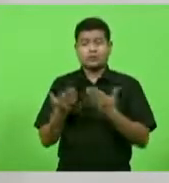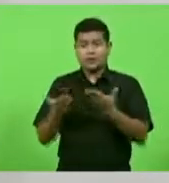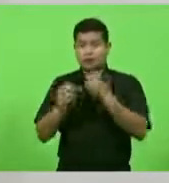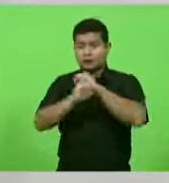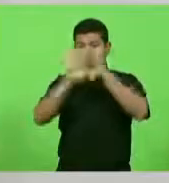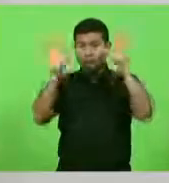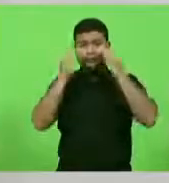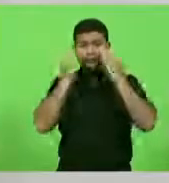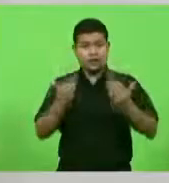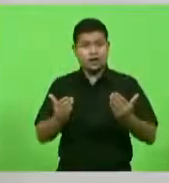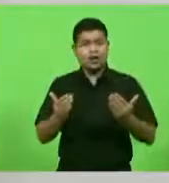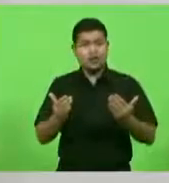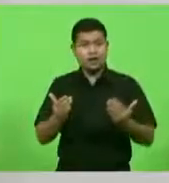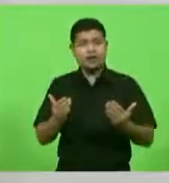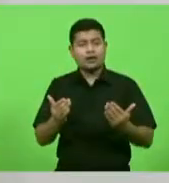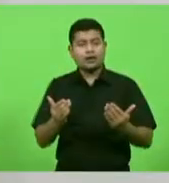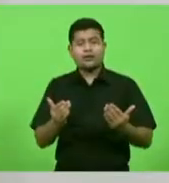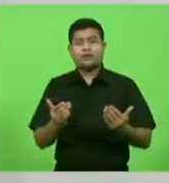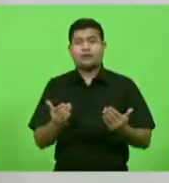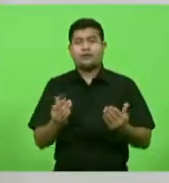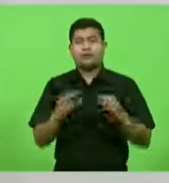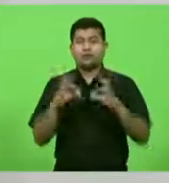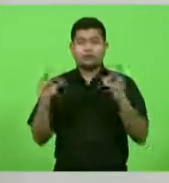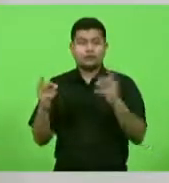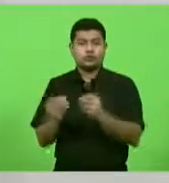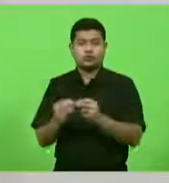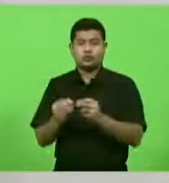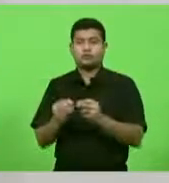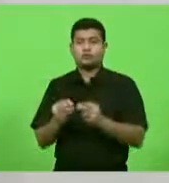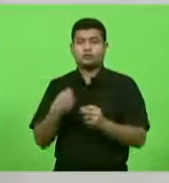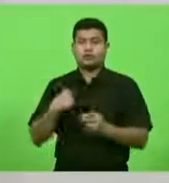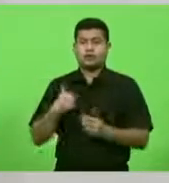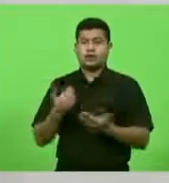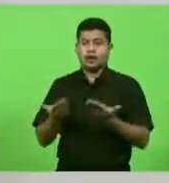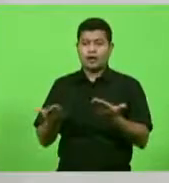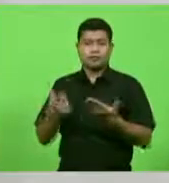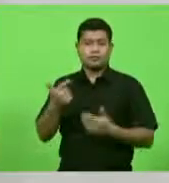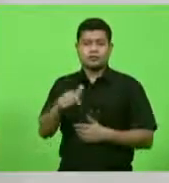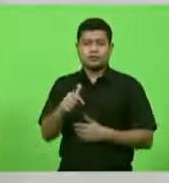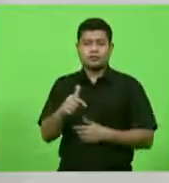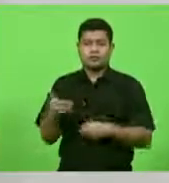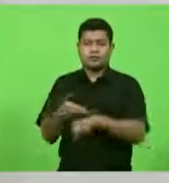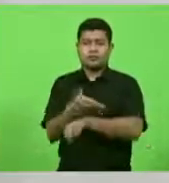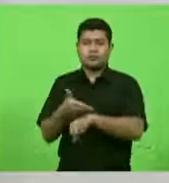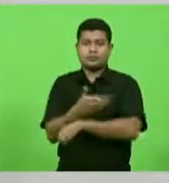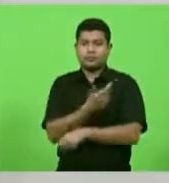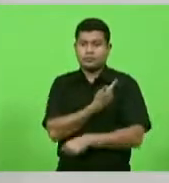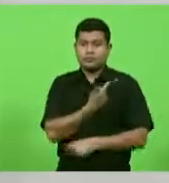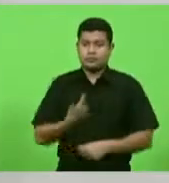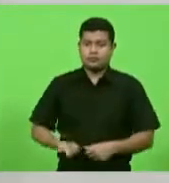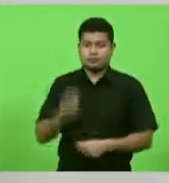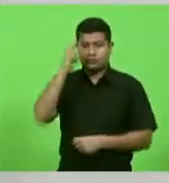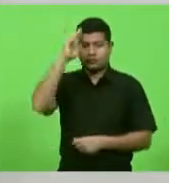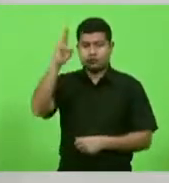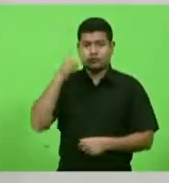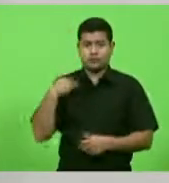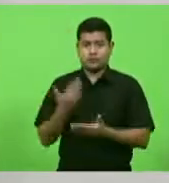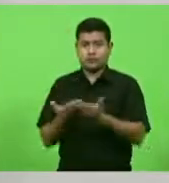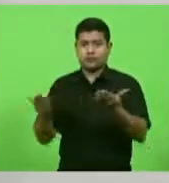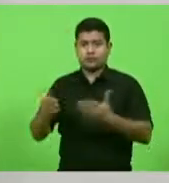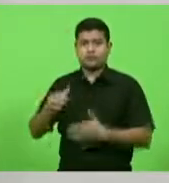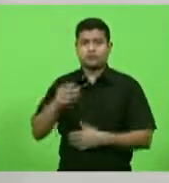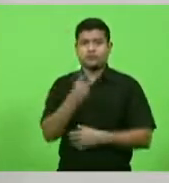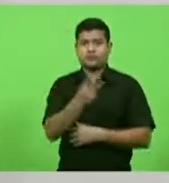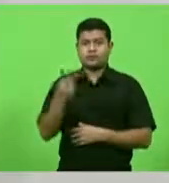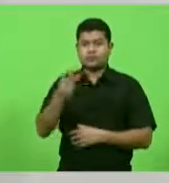em todas as instâncias o entendimento do não envolvimento do governador Carlos Moisés no caso dos R